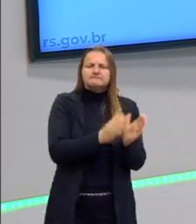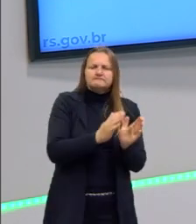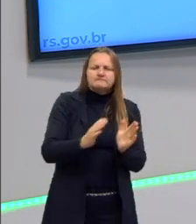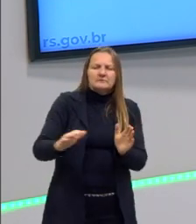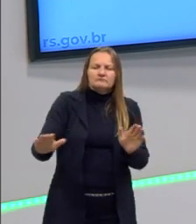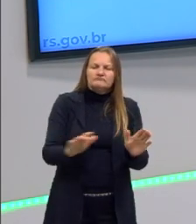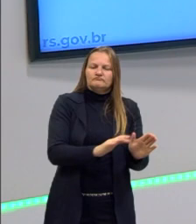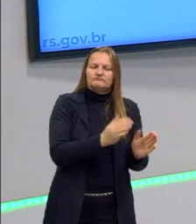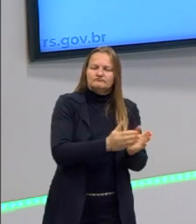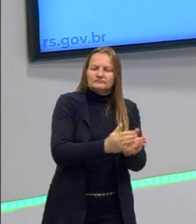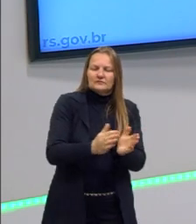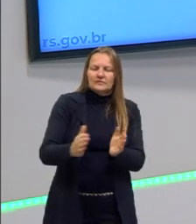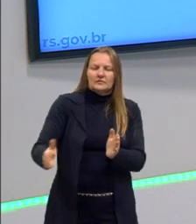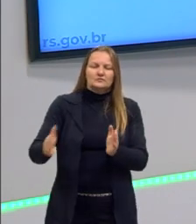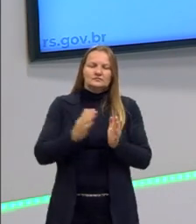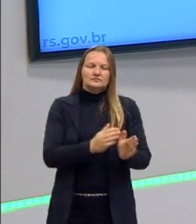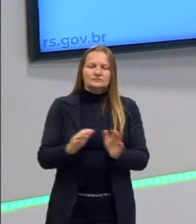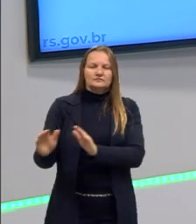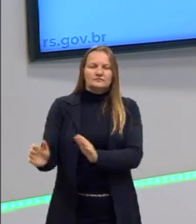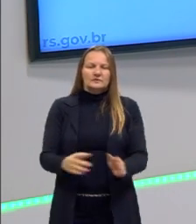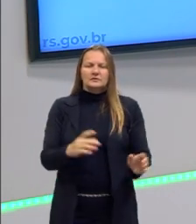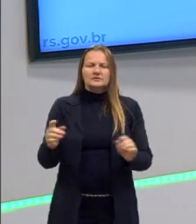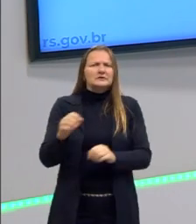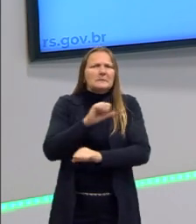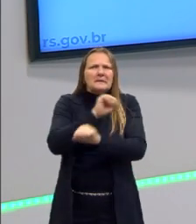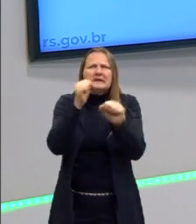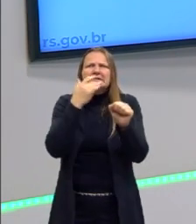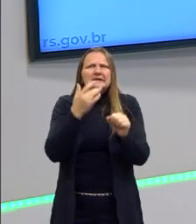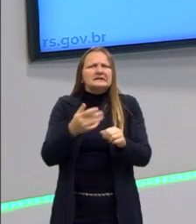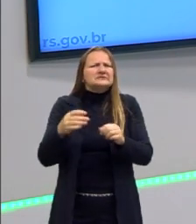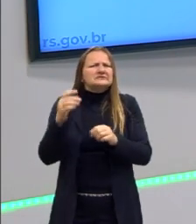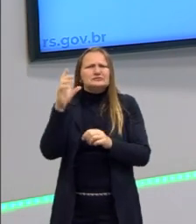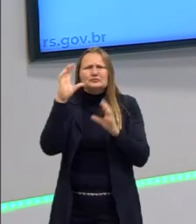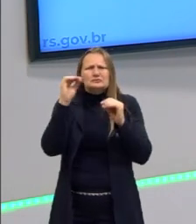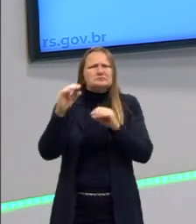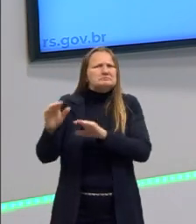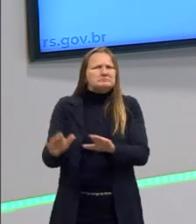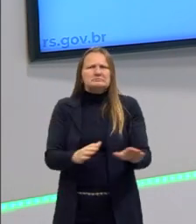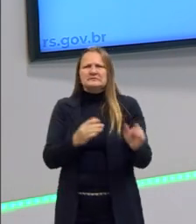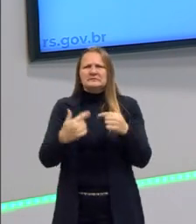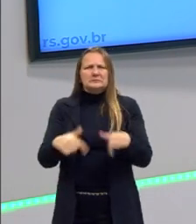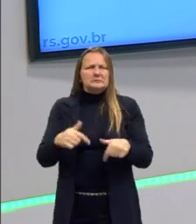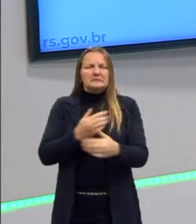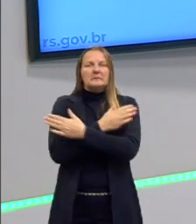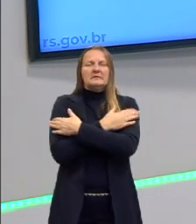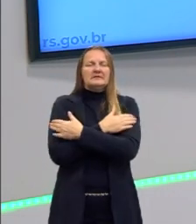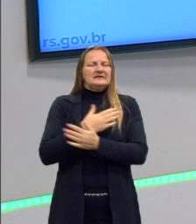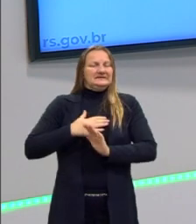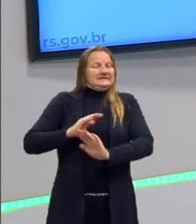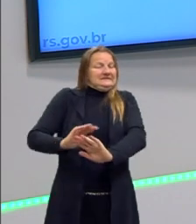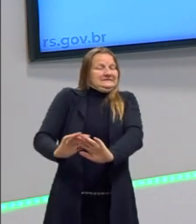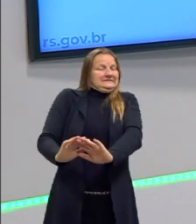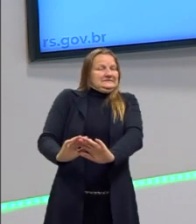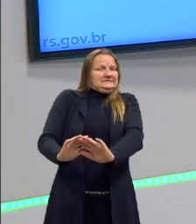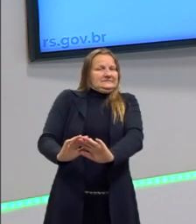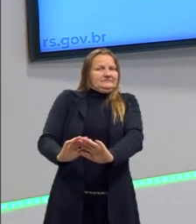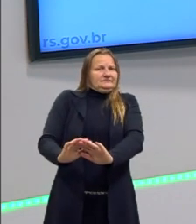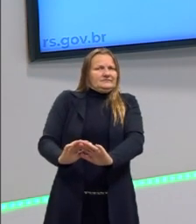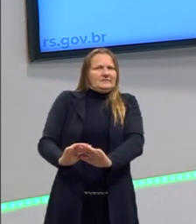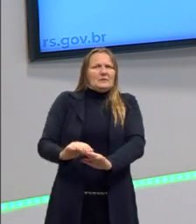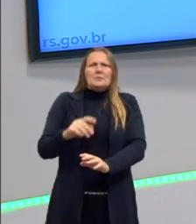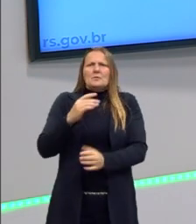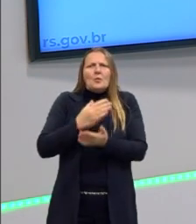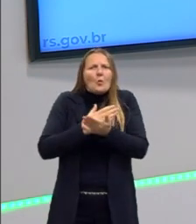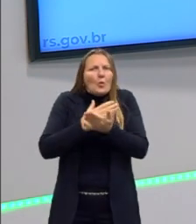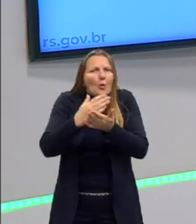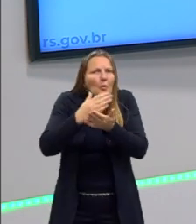taylorismo, Fordismo ali, tu fica o dia todo fazendo a mesma coisa, etc e tal, os empregados não topavam aquilo. salário era, de início,